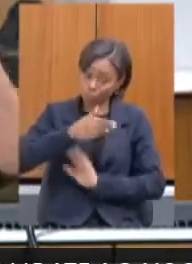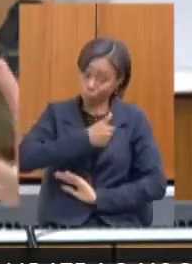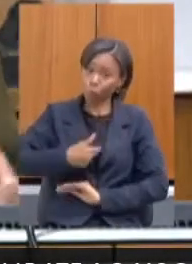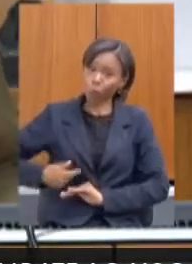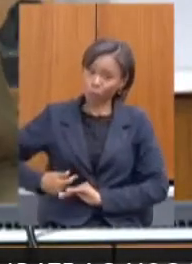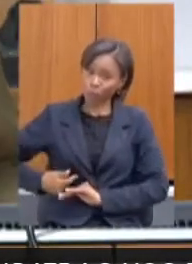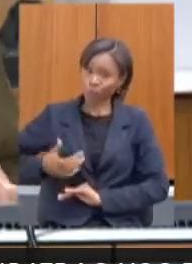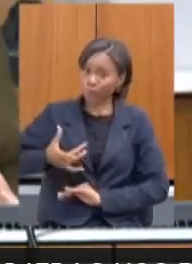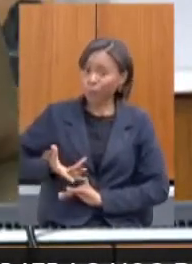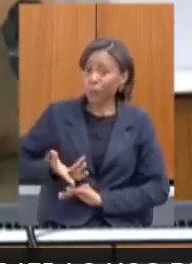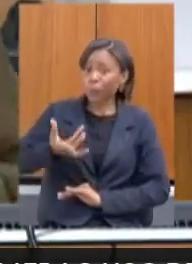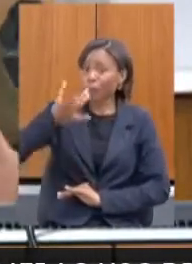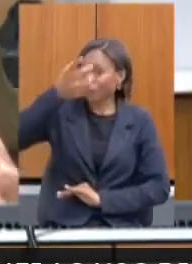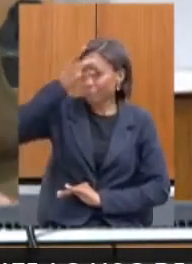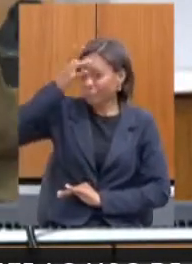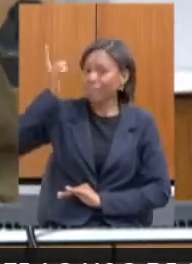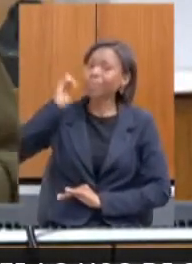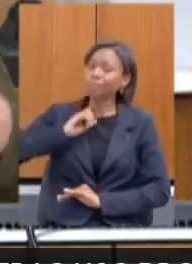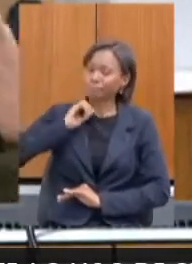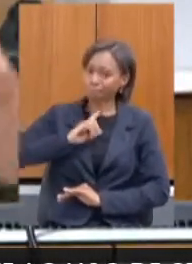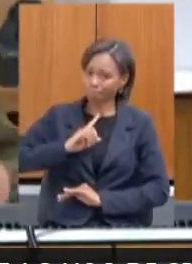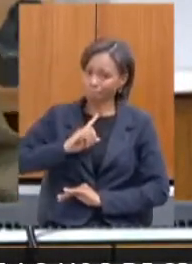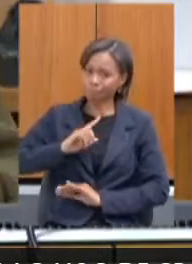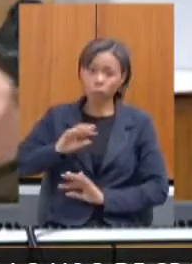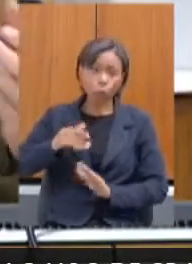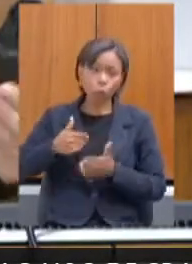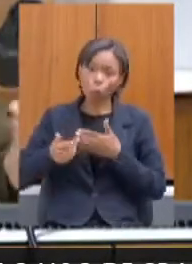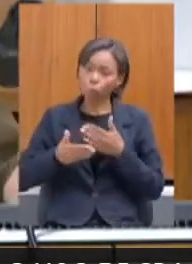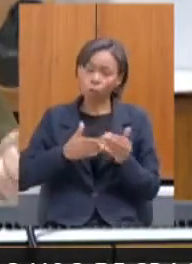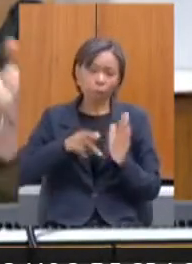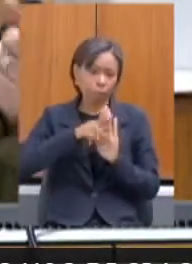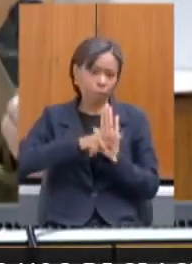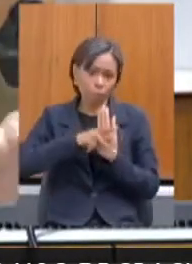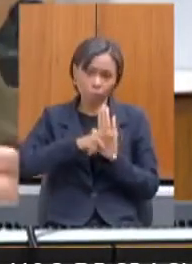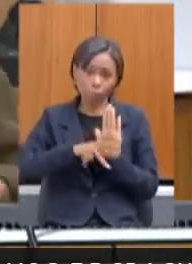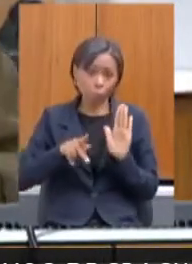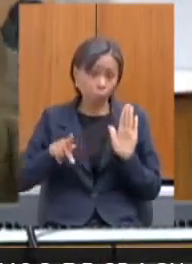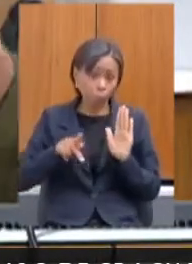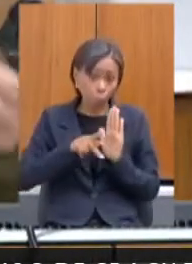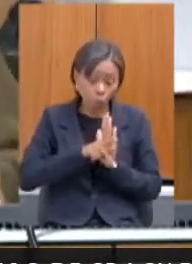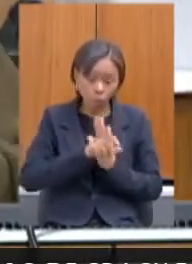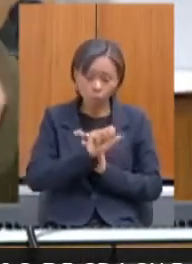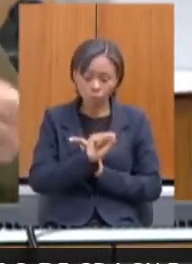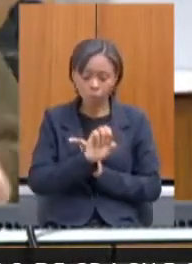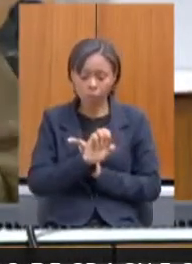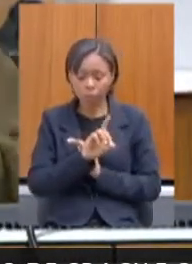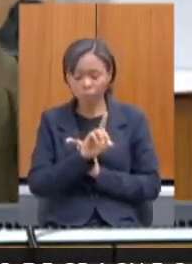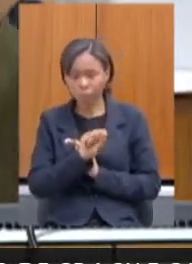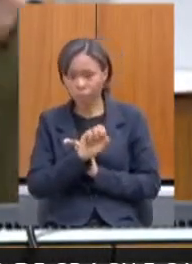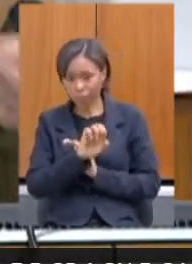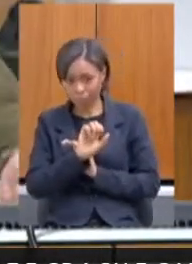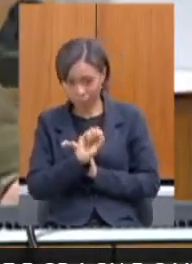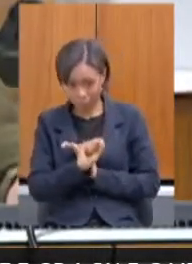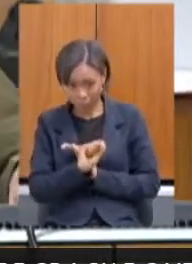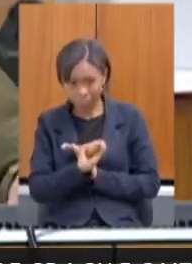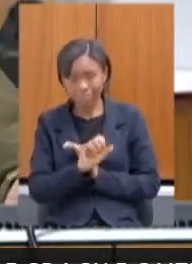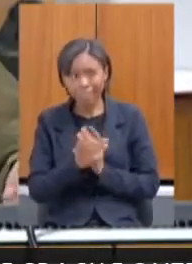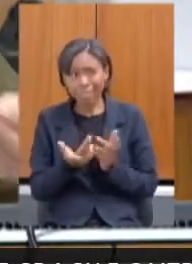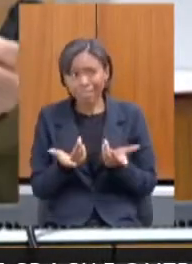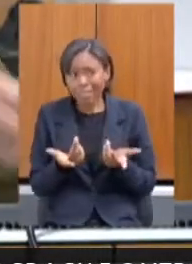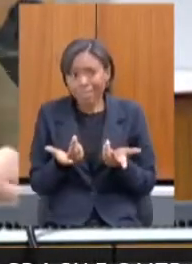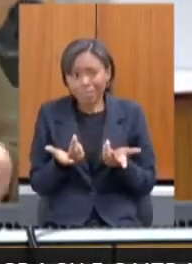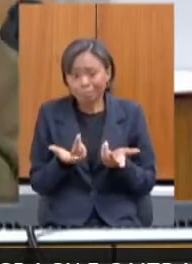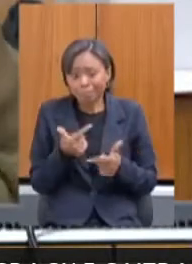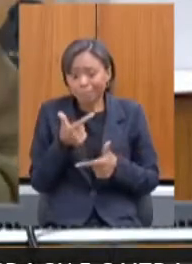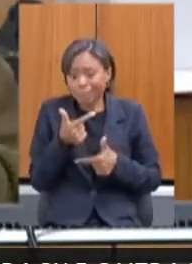quase todos os projetos da SEDES, que nós lidamos com pessoas e precisamos trabalhar pessoalmente,